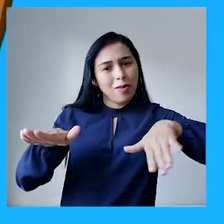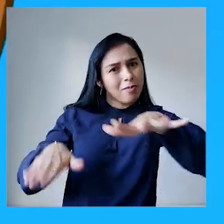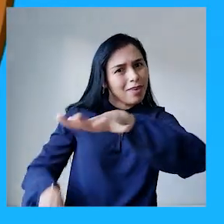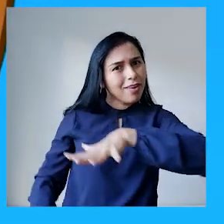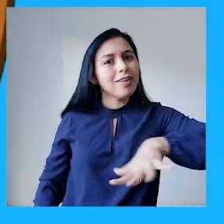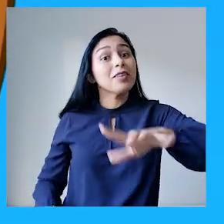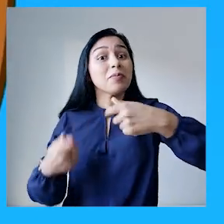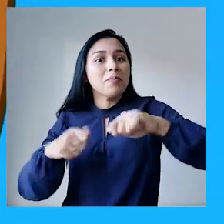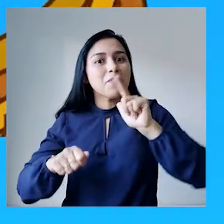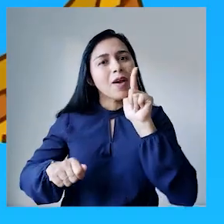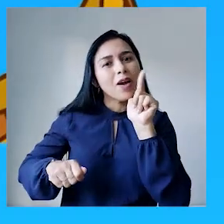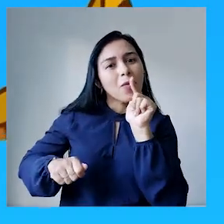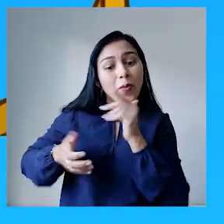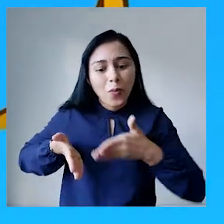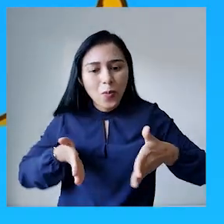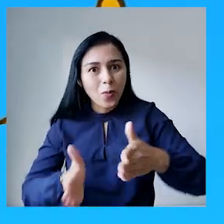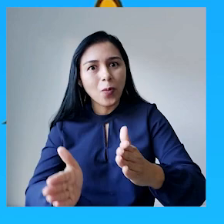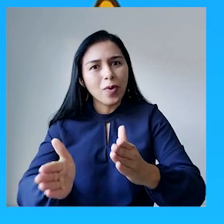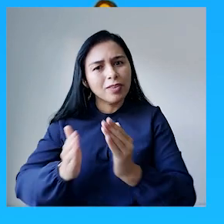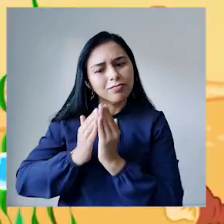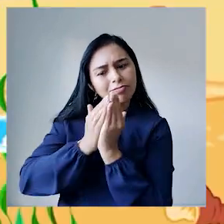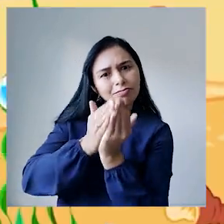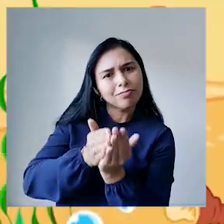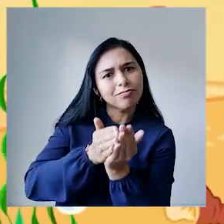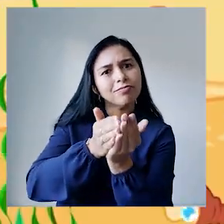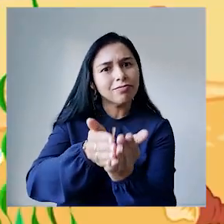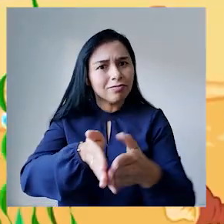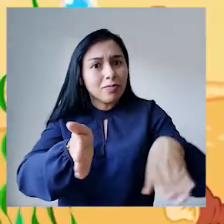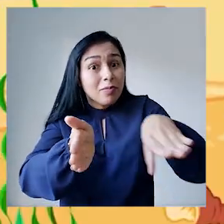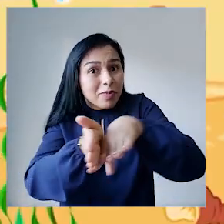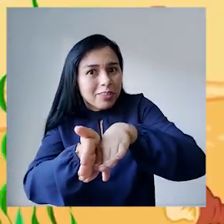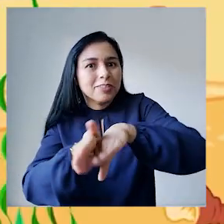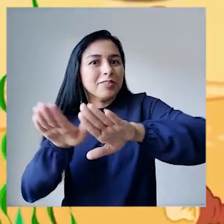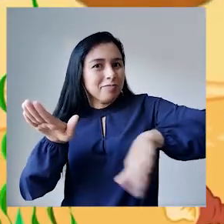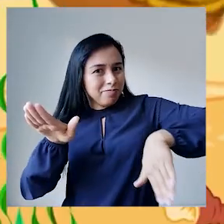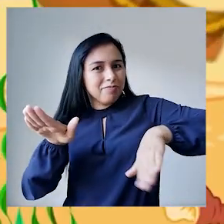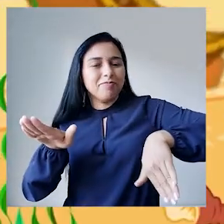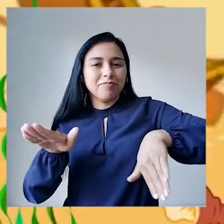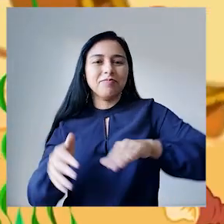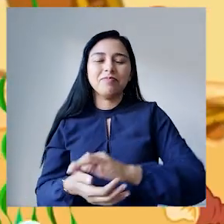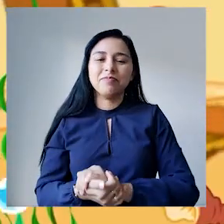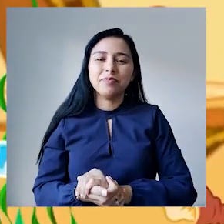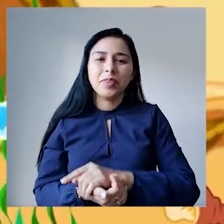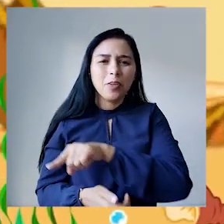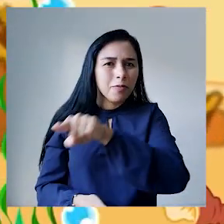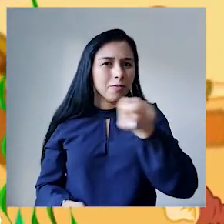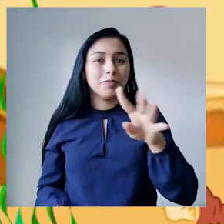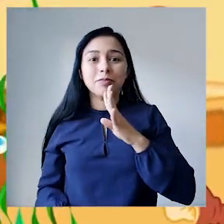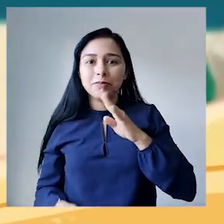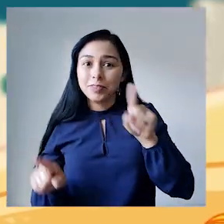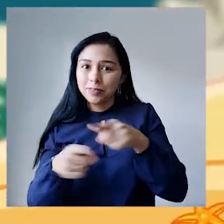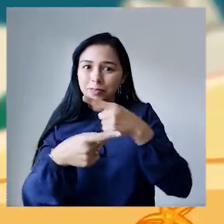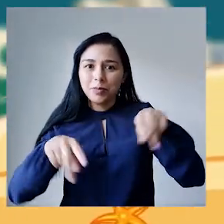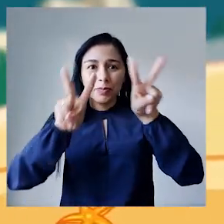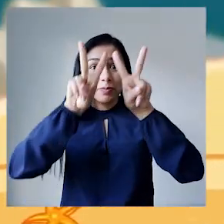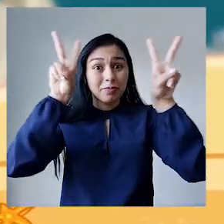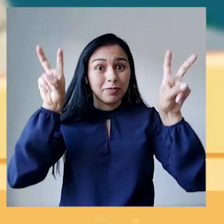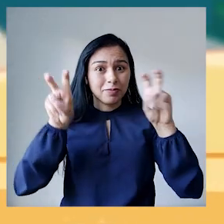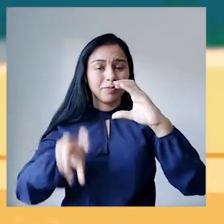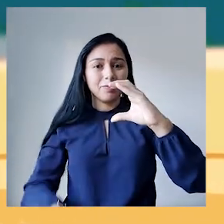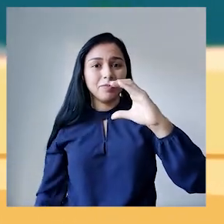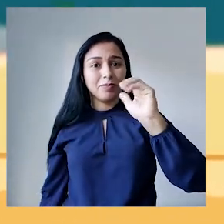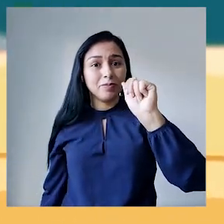região que nós precisamos usar uma canoa para chegar até a praia. Vocês conhecem alguma